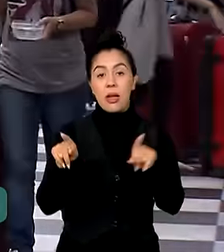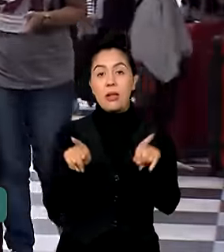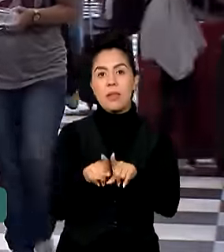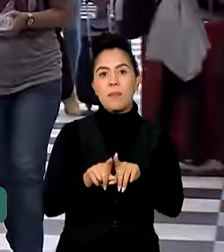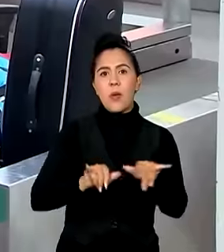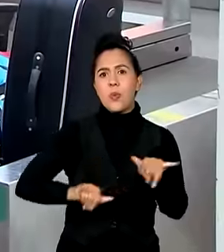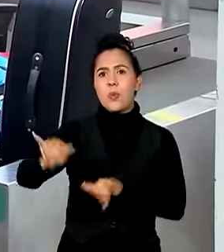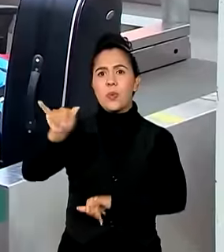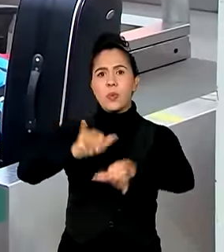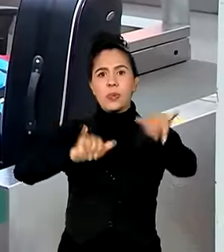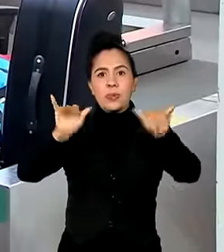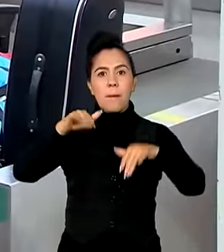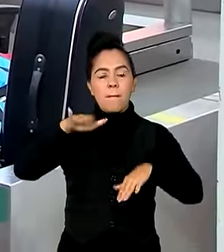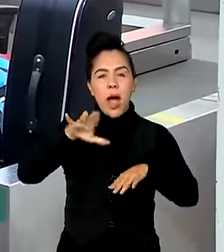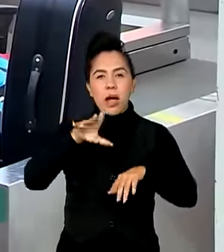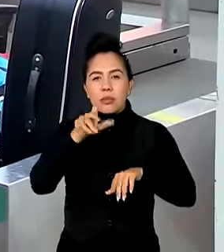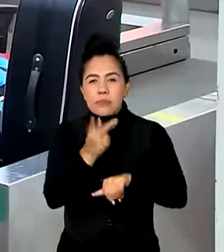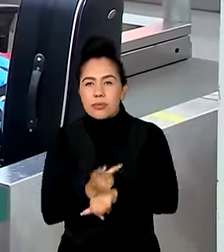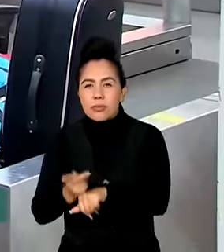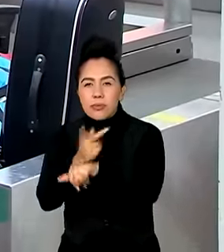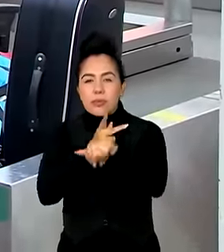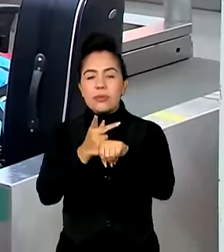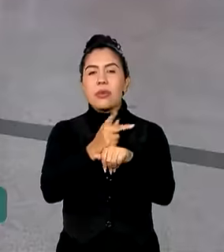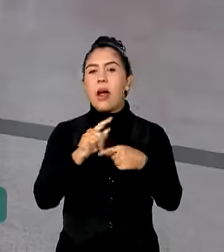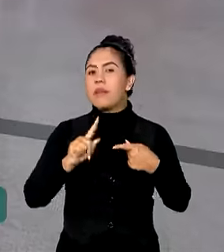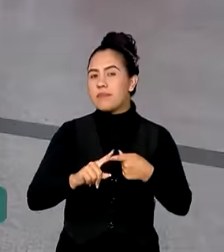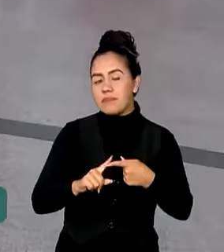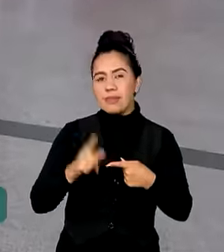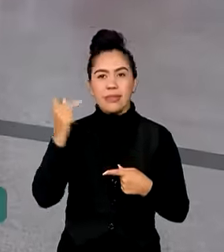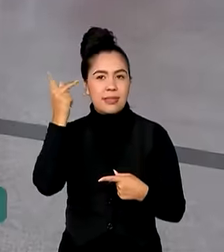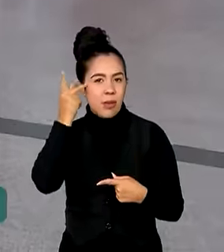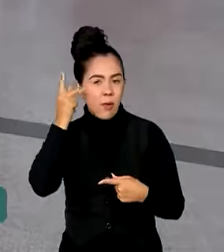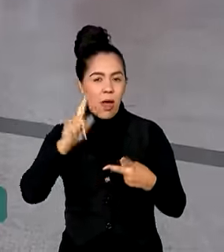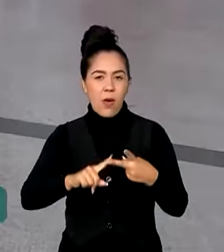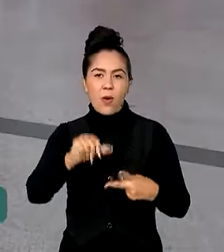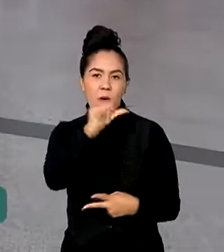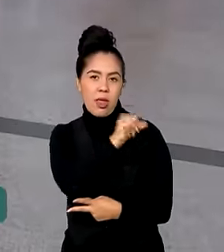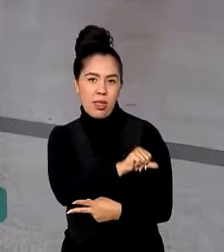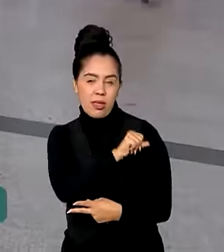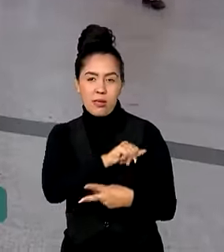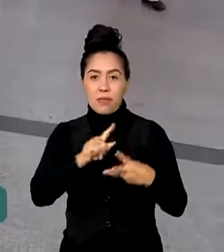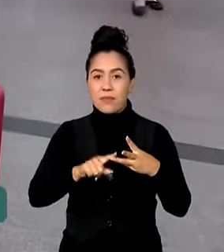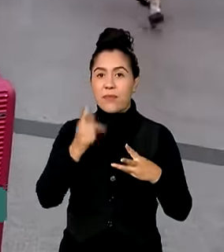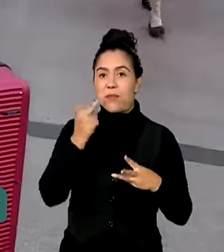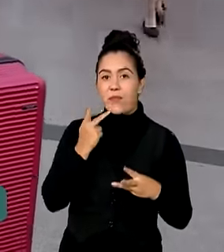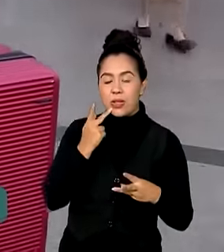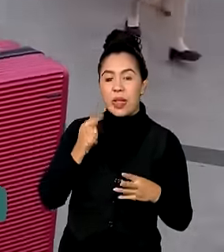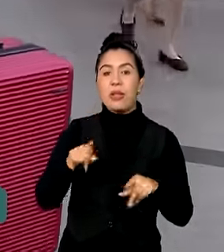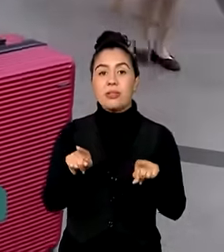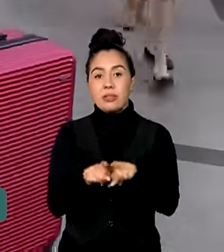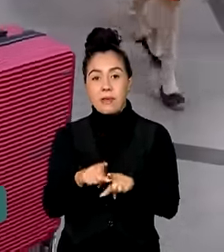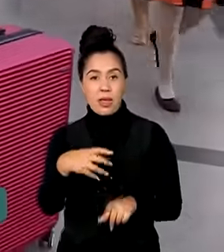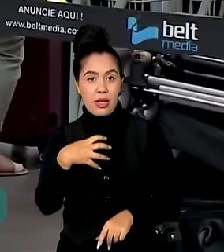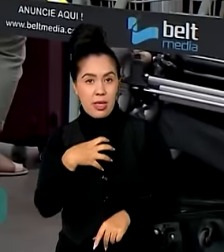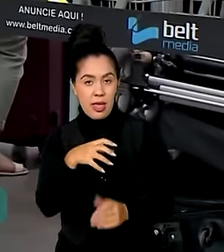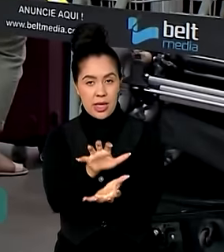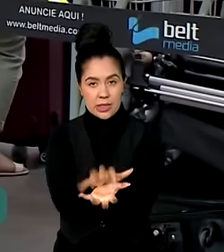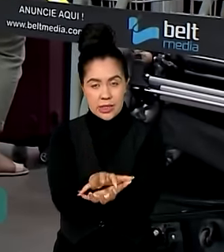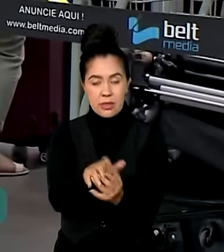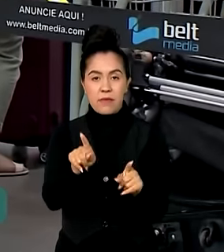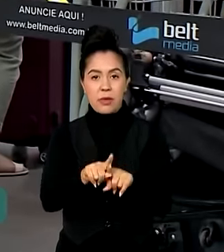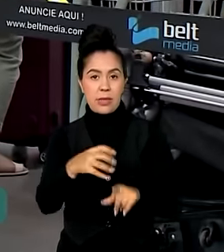destinos mais procurados estão as cidades de São Paulo, Rio de Janeiro, Fortaleza, Recife e Salvador.